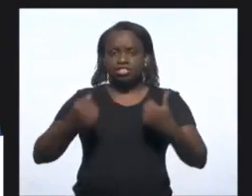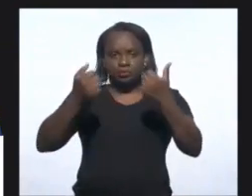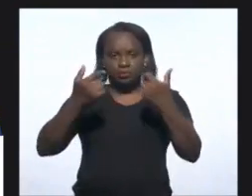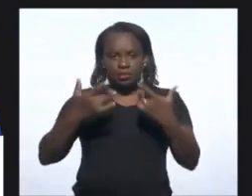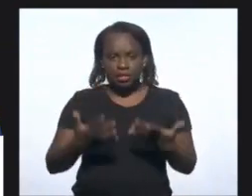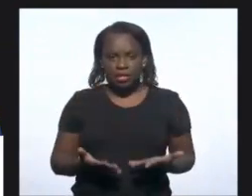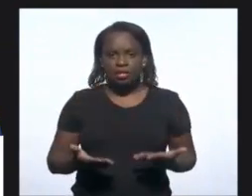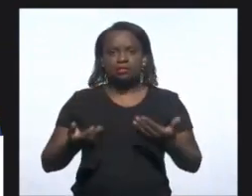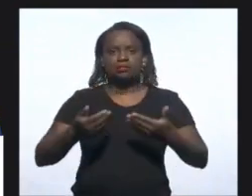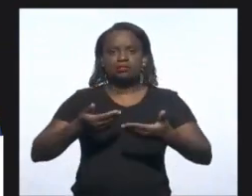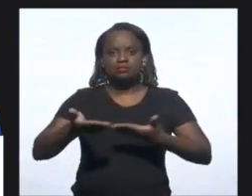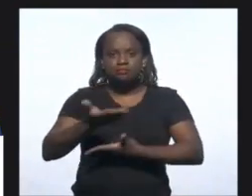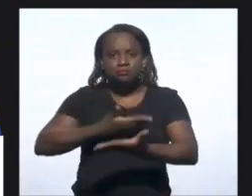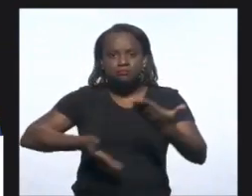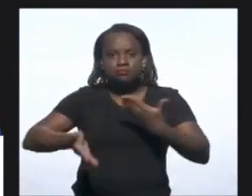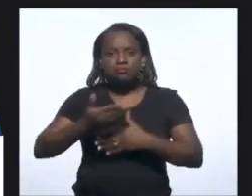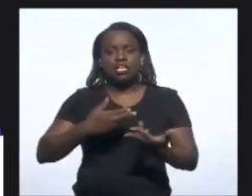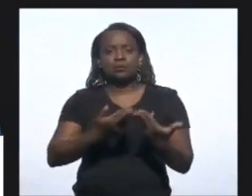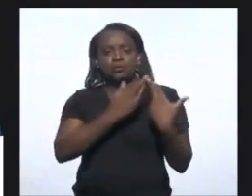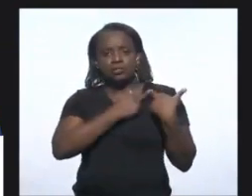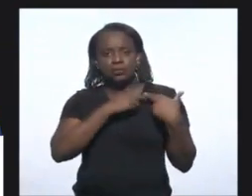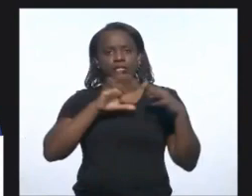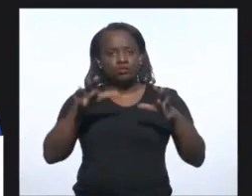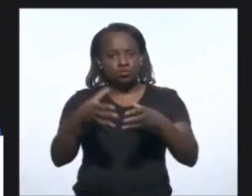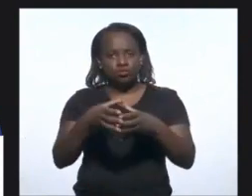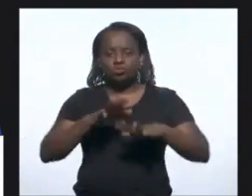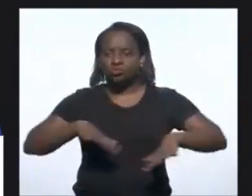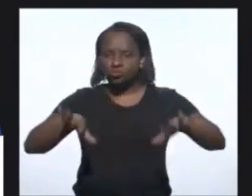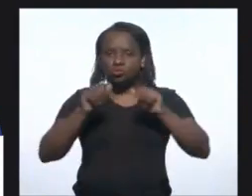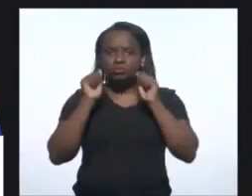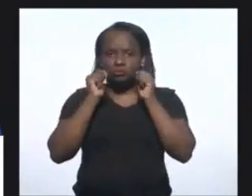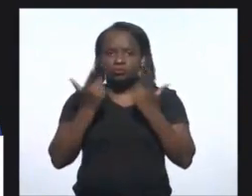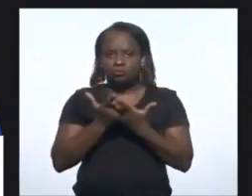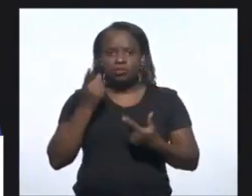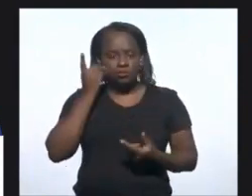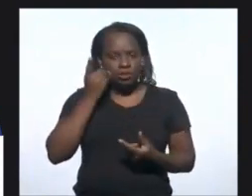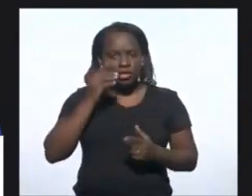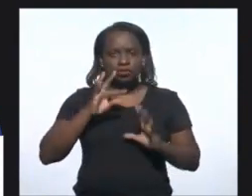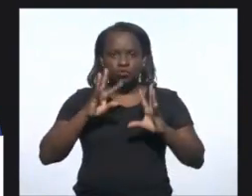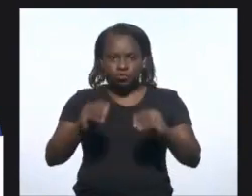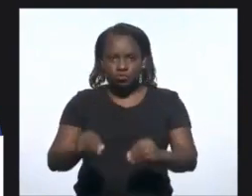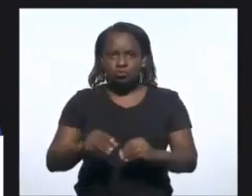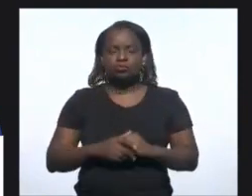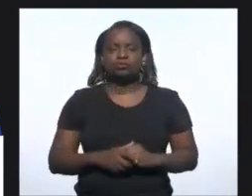essa responsabilidade com o parlamento, é importante isso, o parlamento